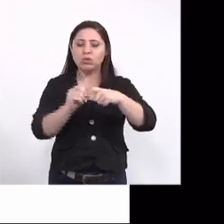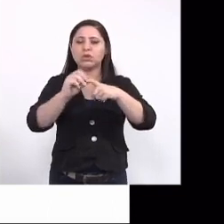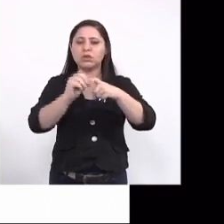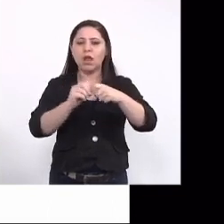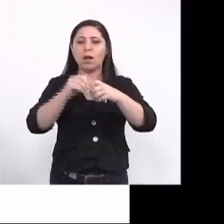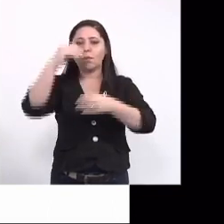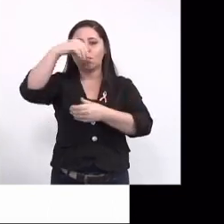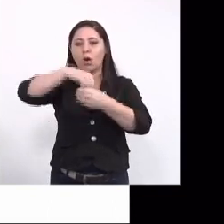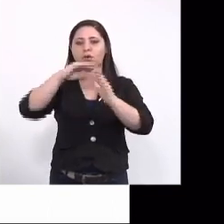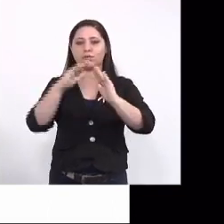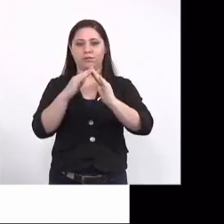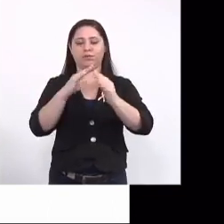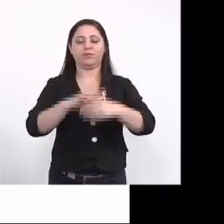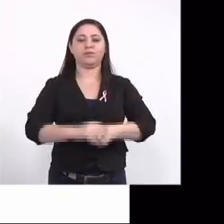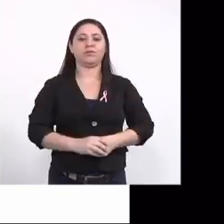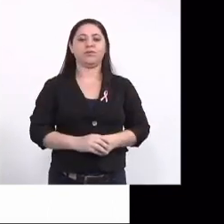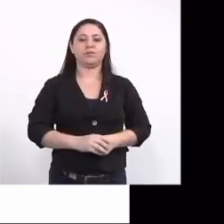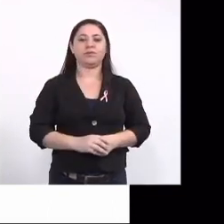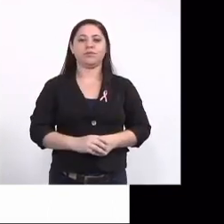no domicílio.